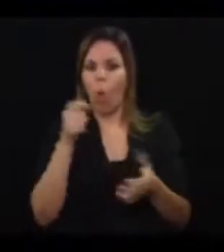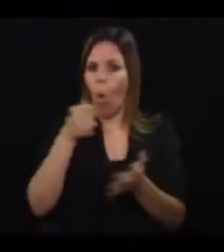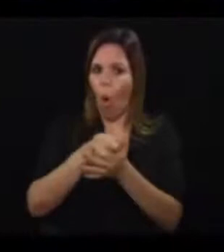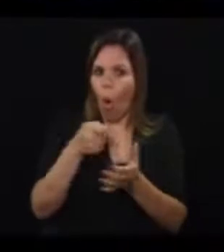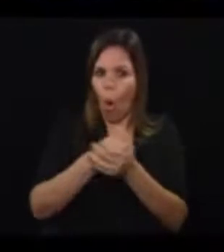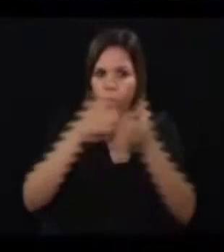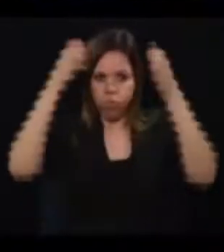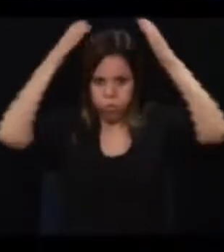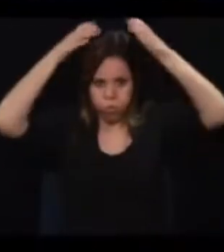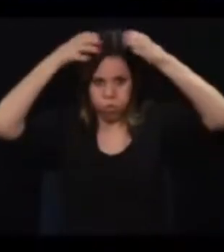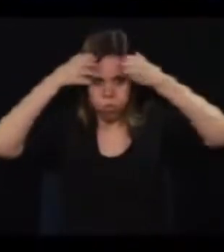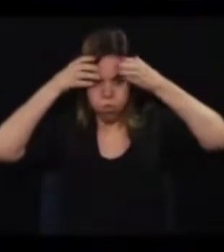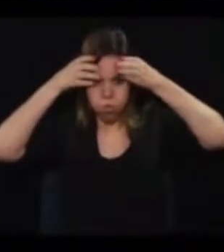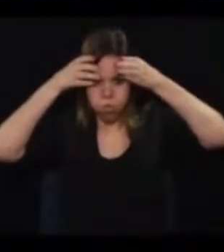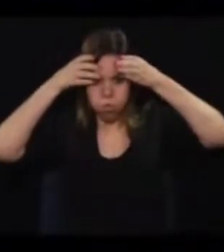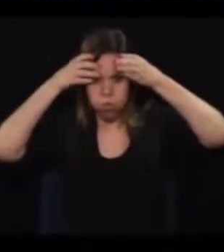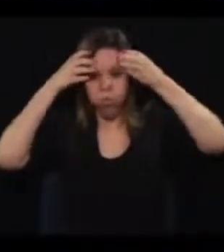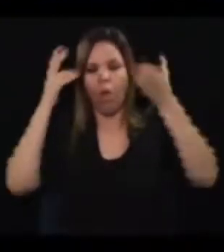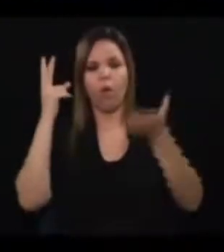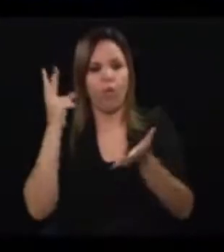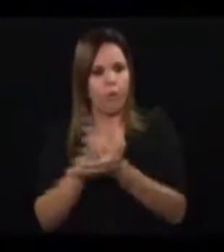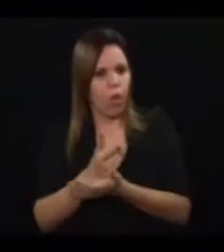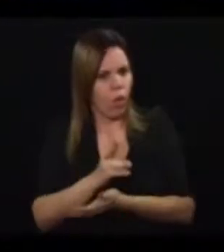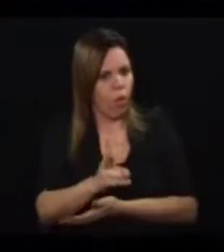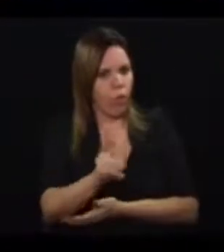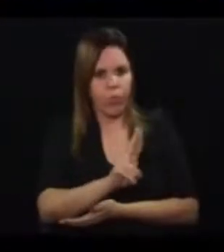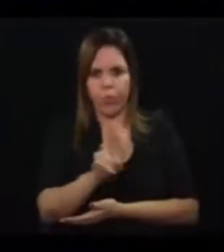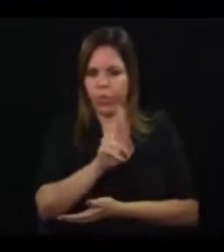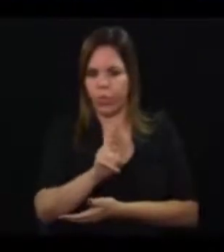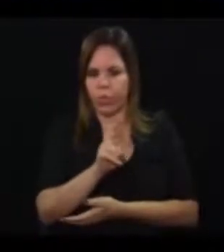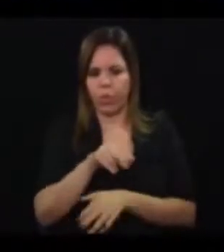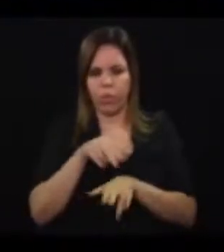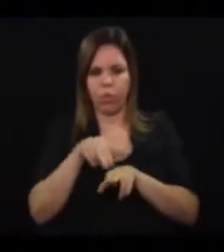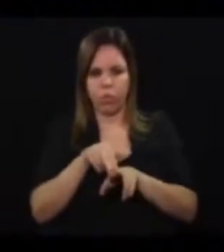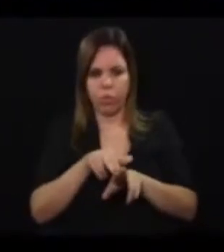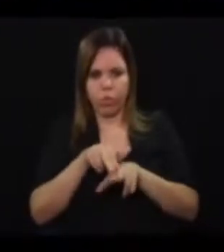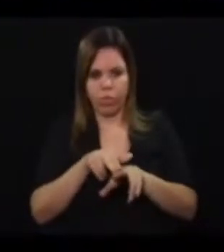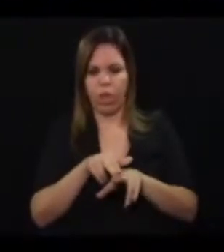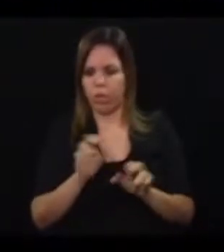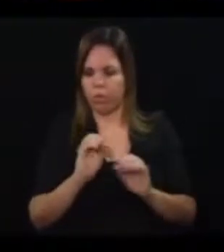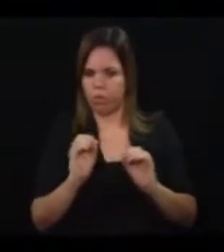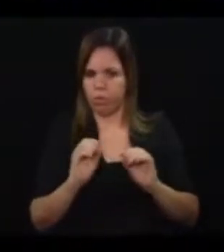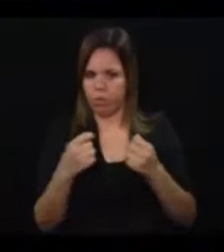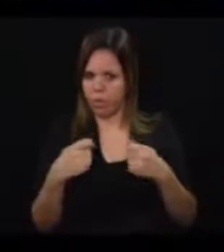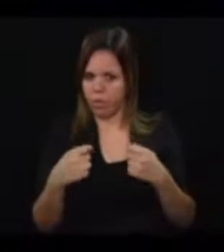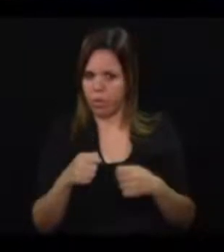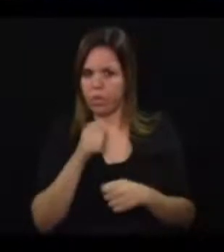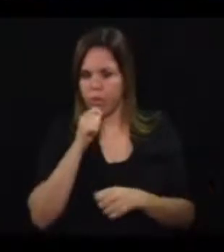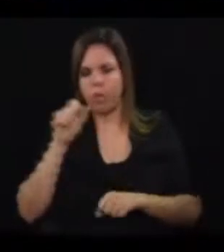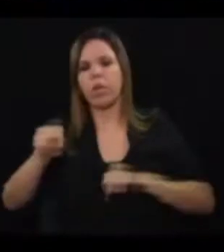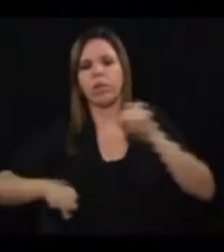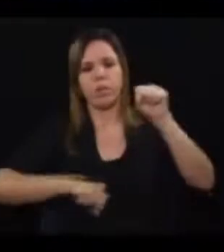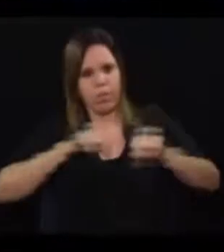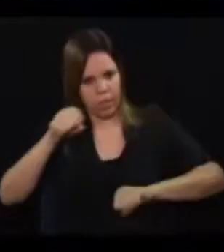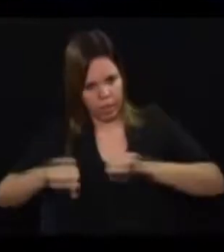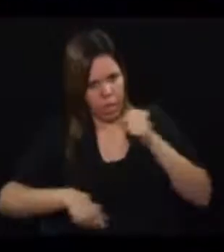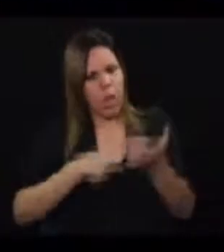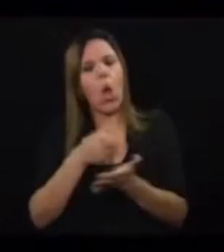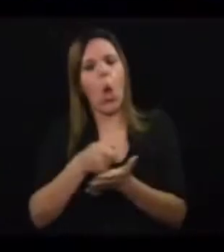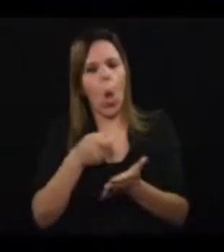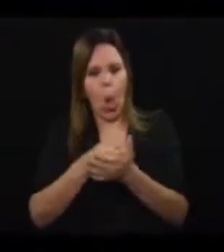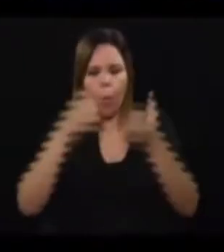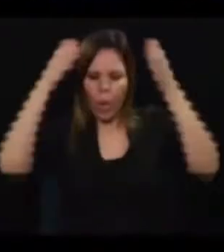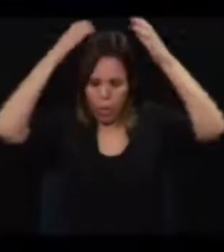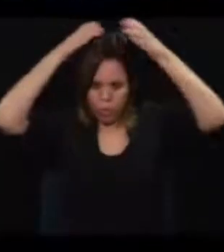patinete, vai continuar da mesma forma. O capacete para a bicicleta é necessário,